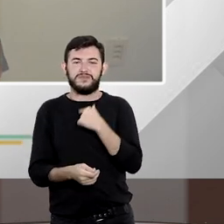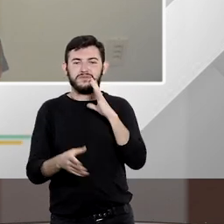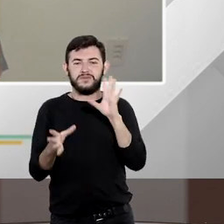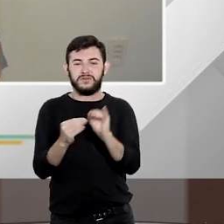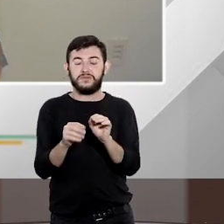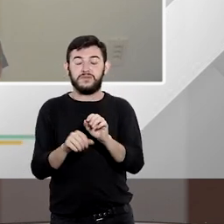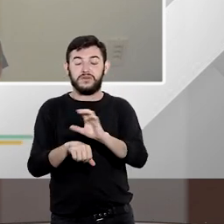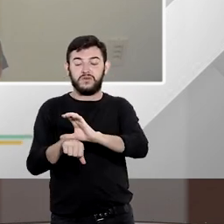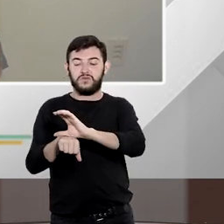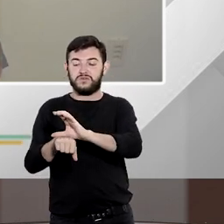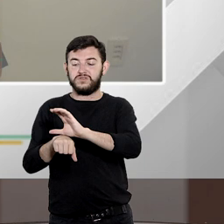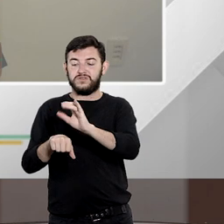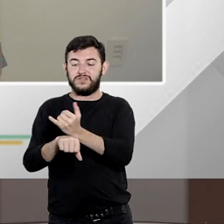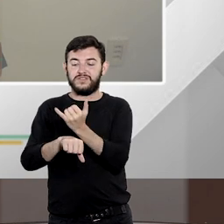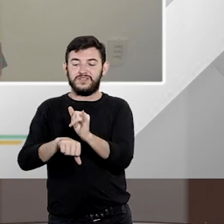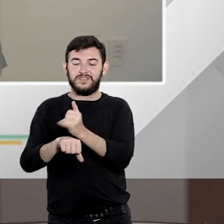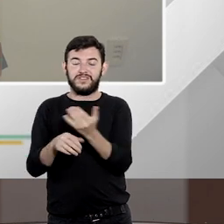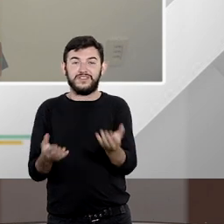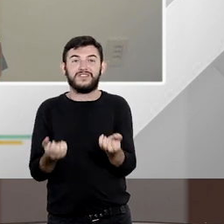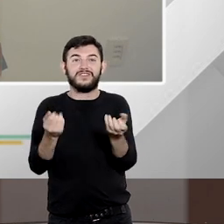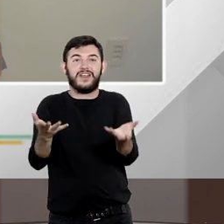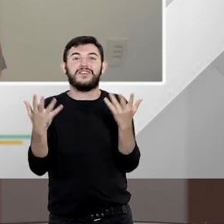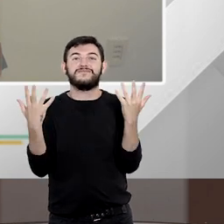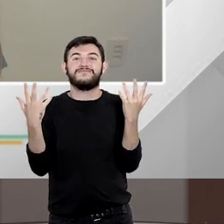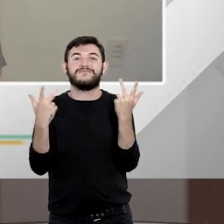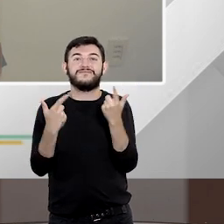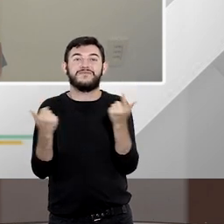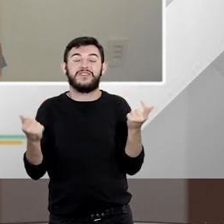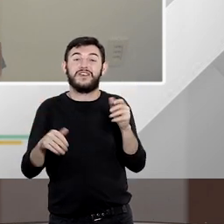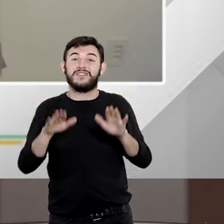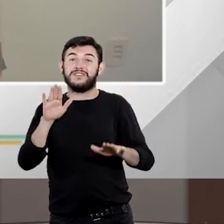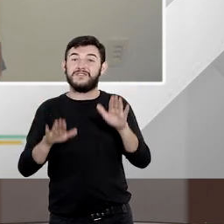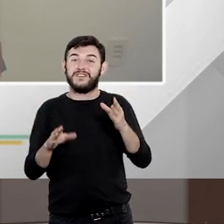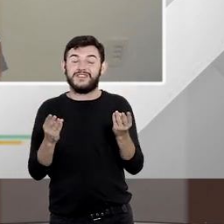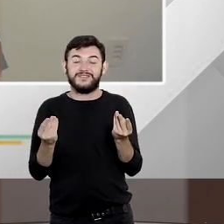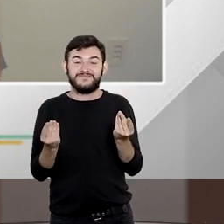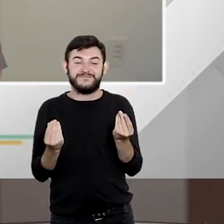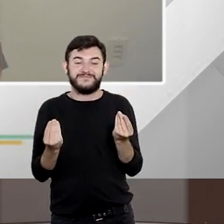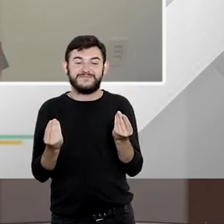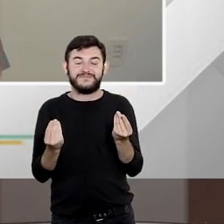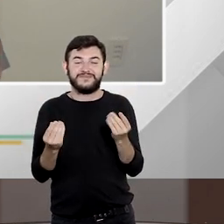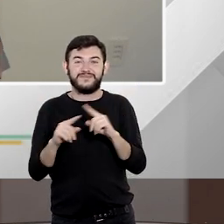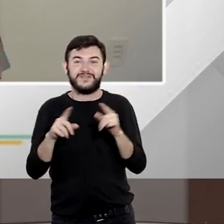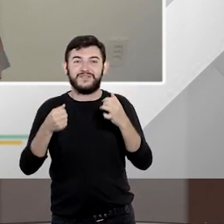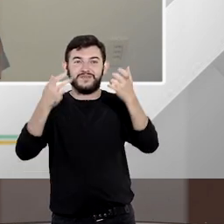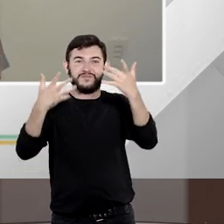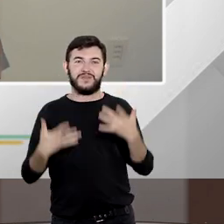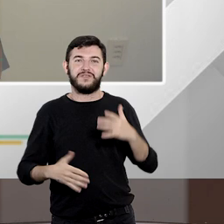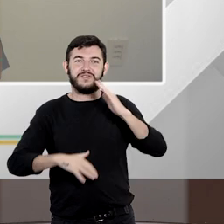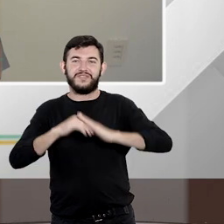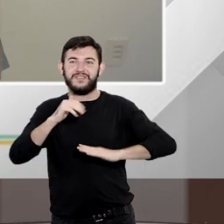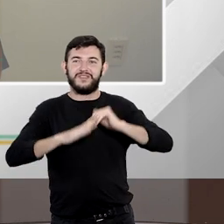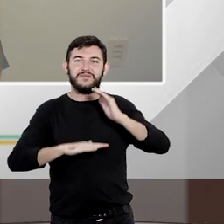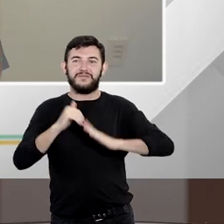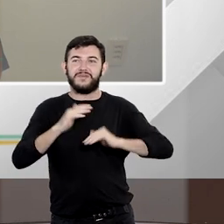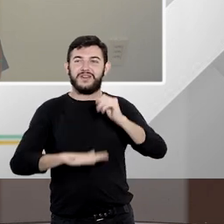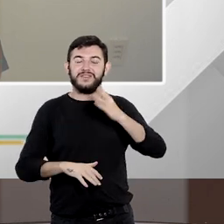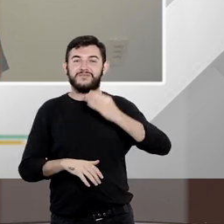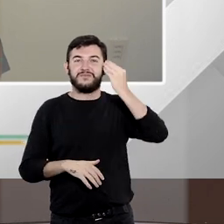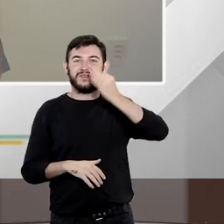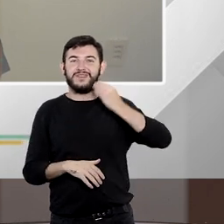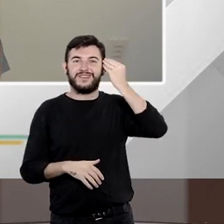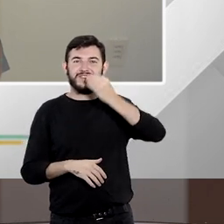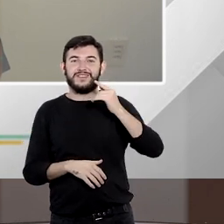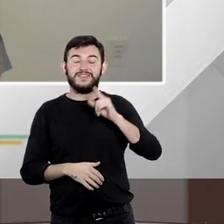constitucional muito bonito às vezes desvirtuado porque eu confesso que na minha experiência prática eu já lidei com